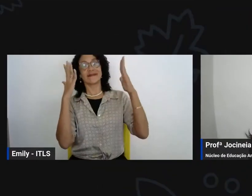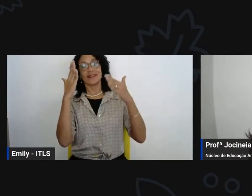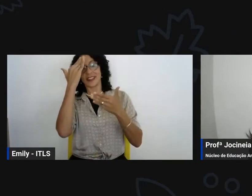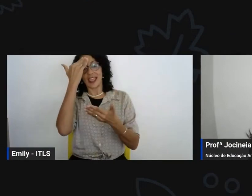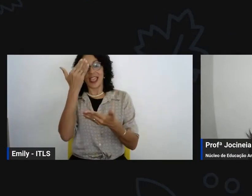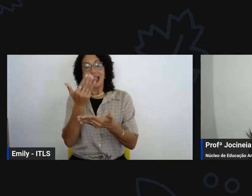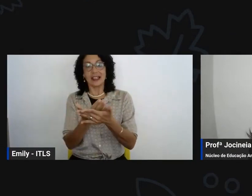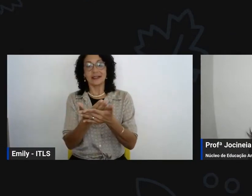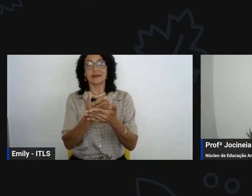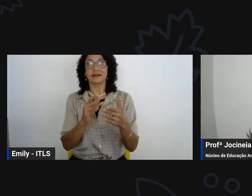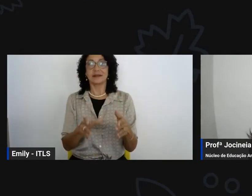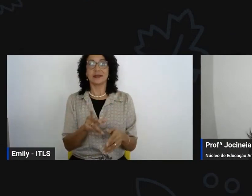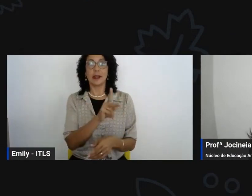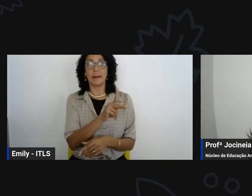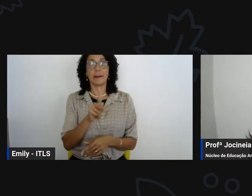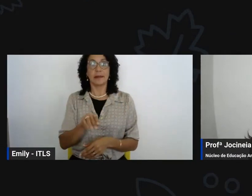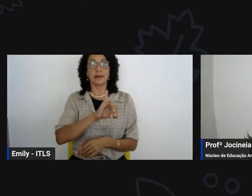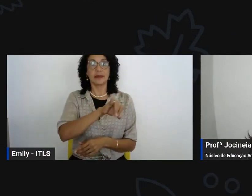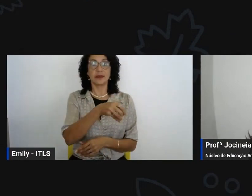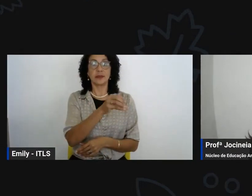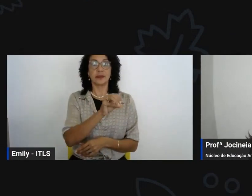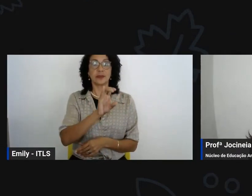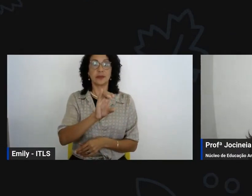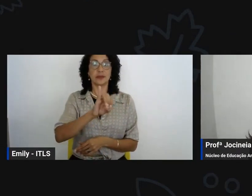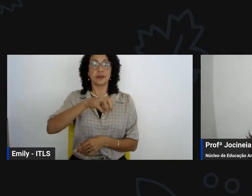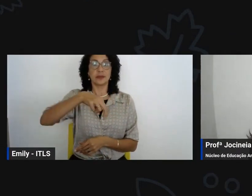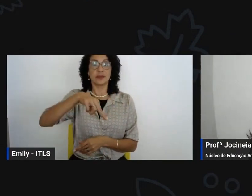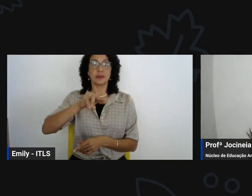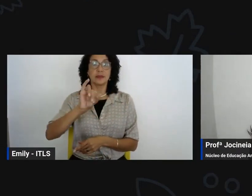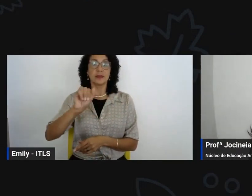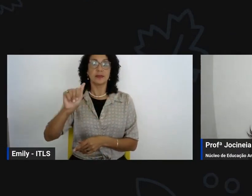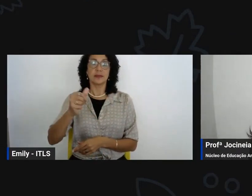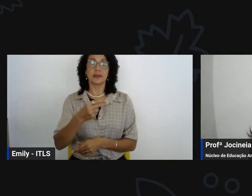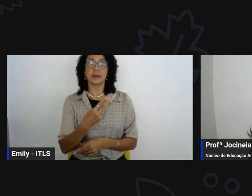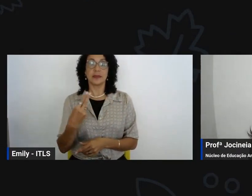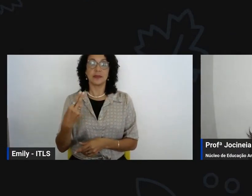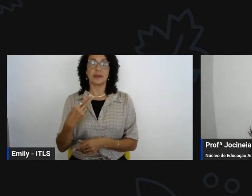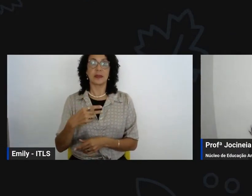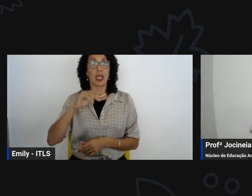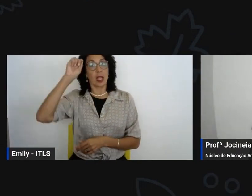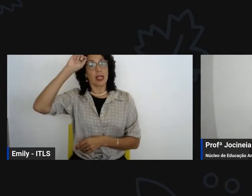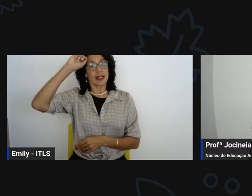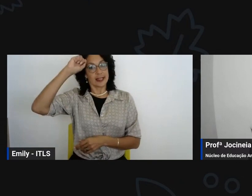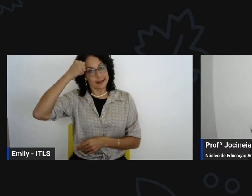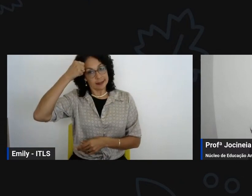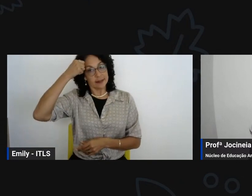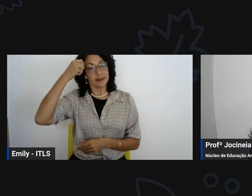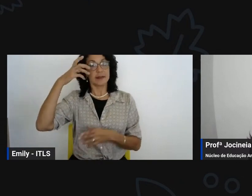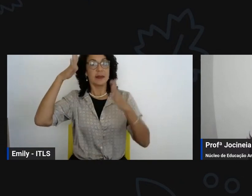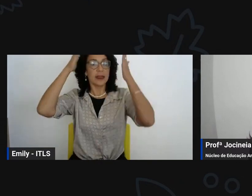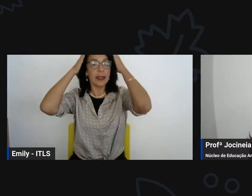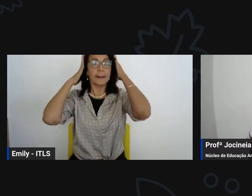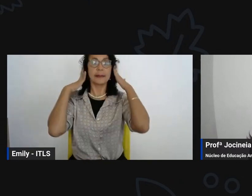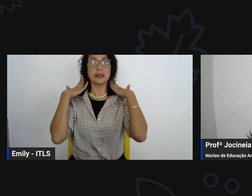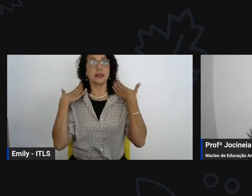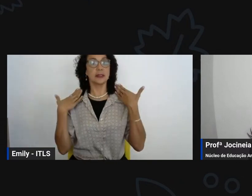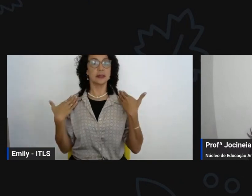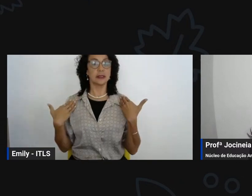eu sou a professora Jocineia Santos eu sou negra cabelos lisos